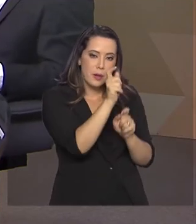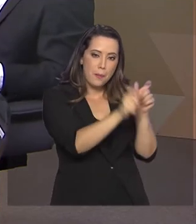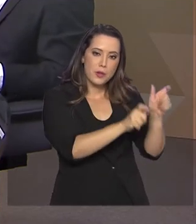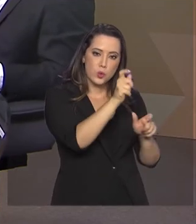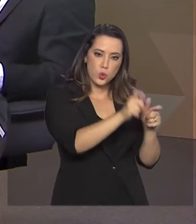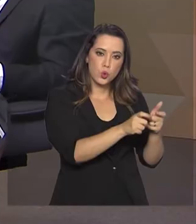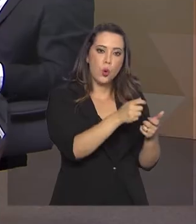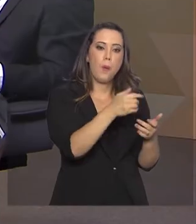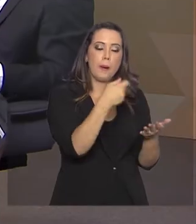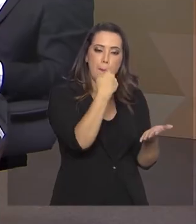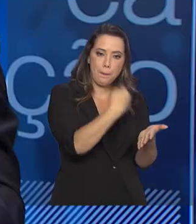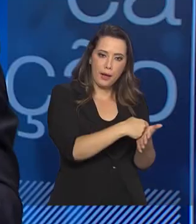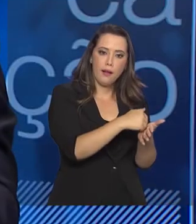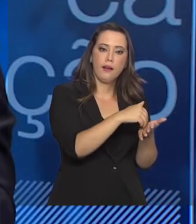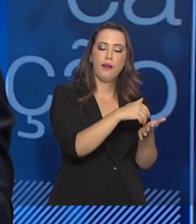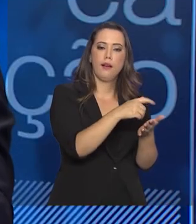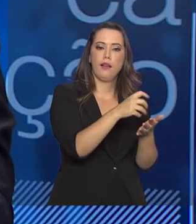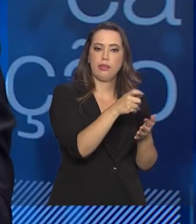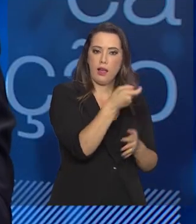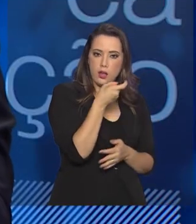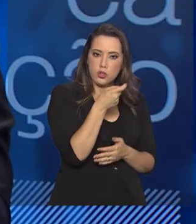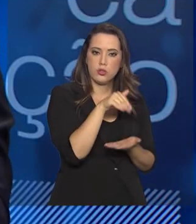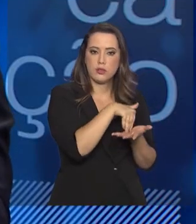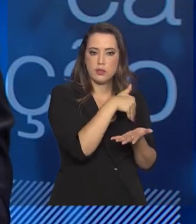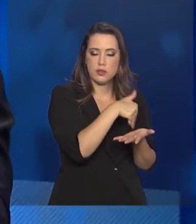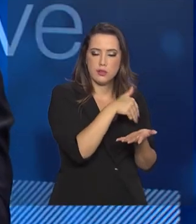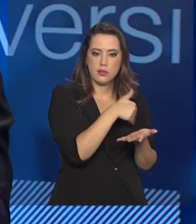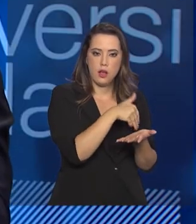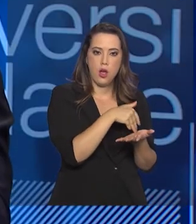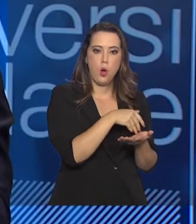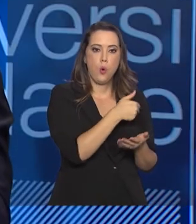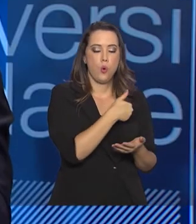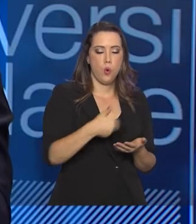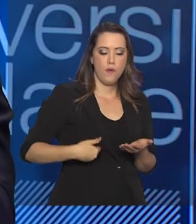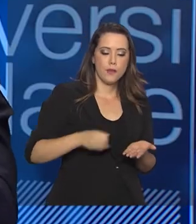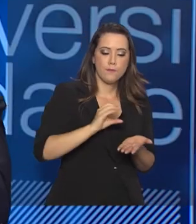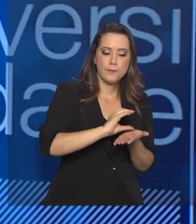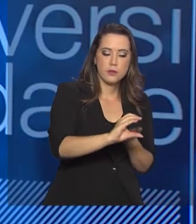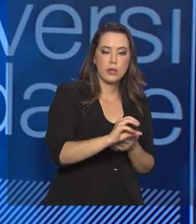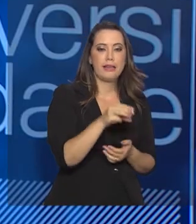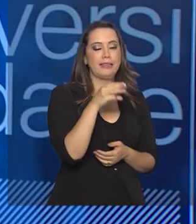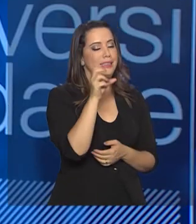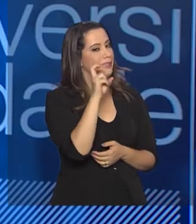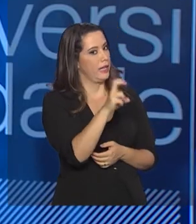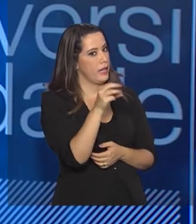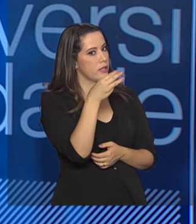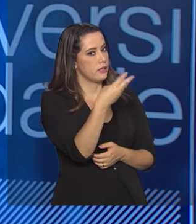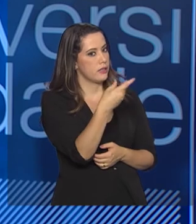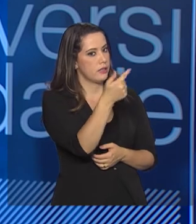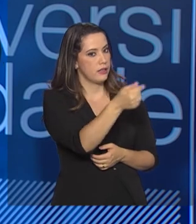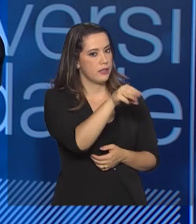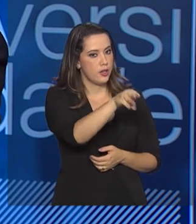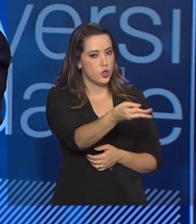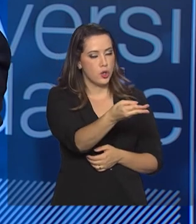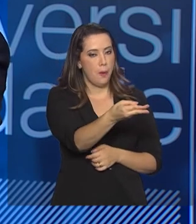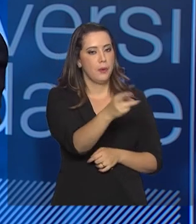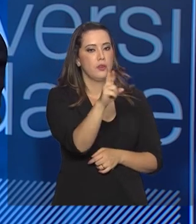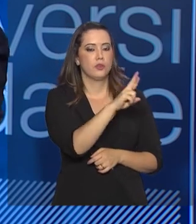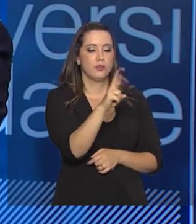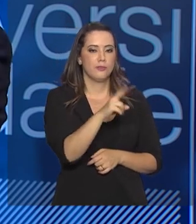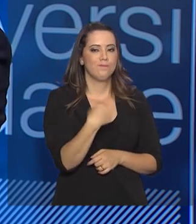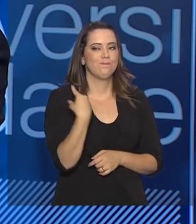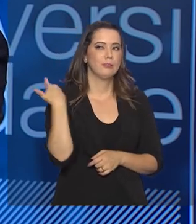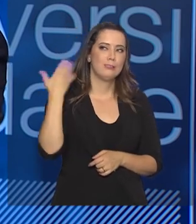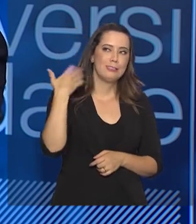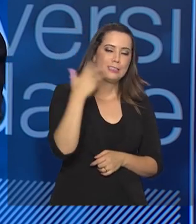subsidiada pelo Estado. Então, são 537 milhões de reais que nós investimos. E a gente tem um histórico de 25% a 30